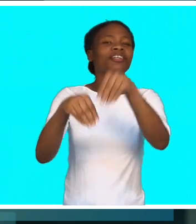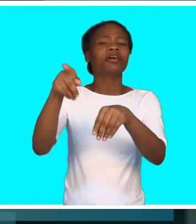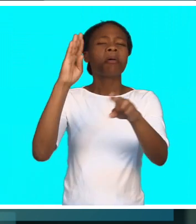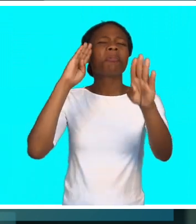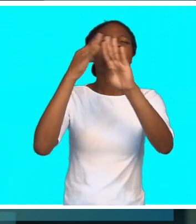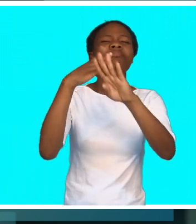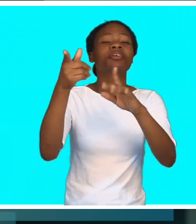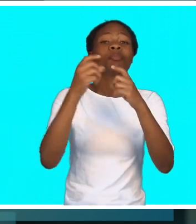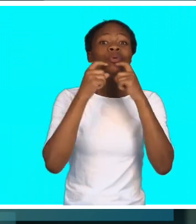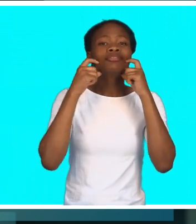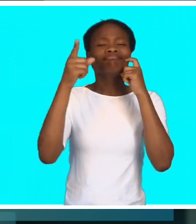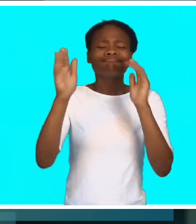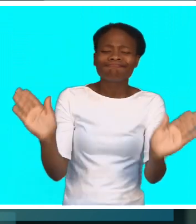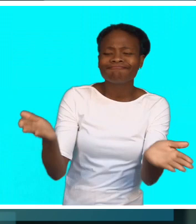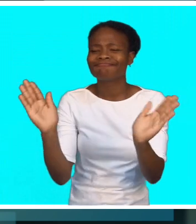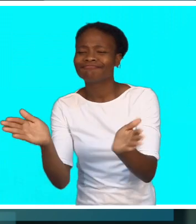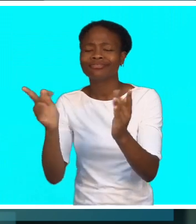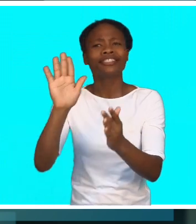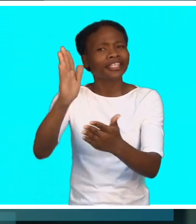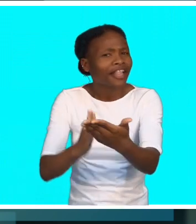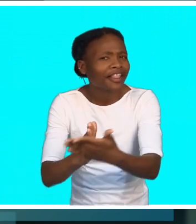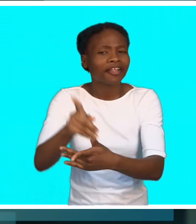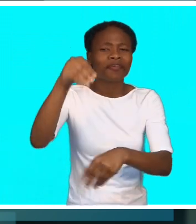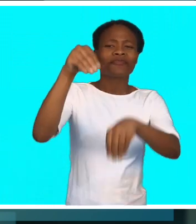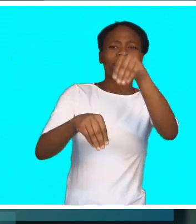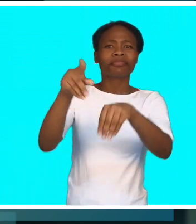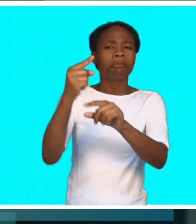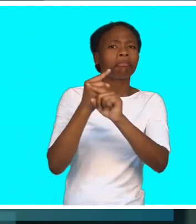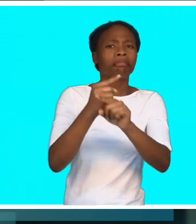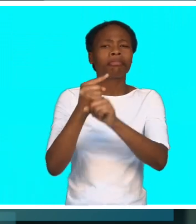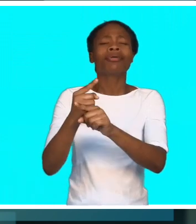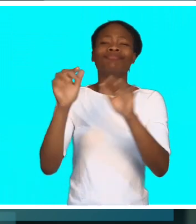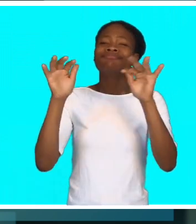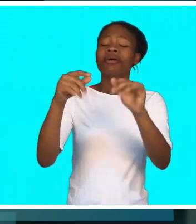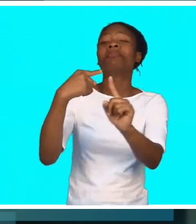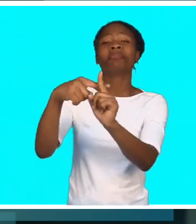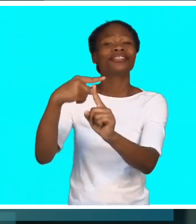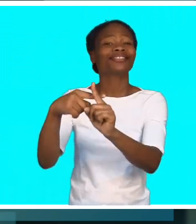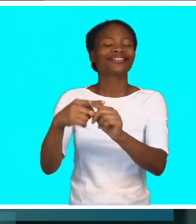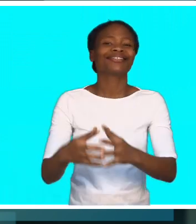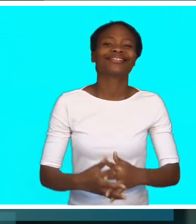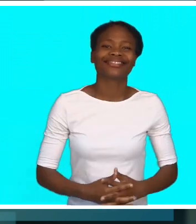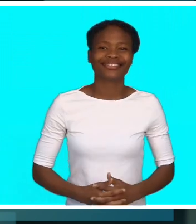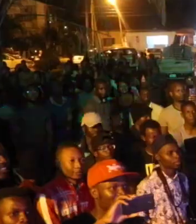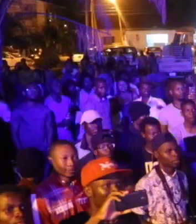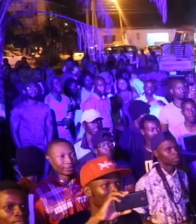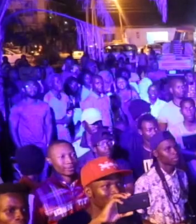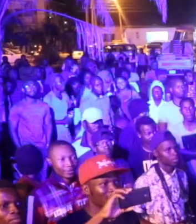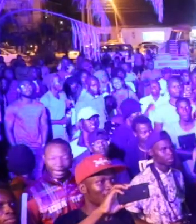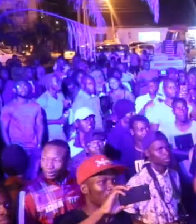Moçambique, com o objetivo de incentivar os jovens a exercer o seu direito de voto em pleitos eleitorais.